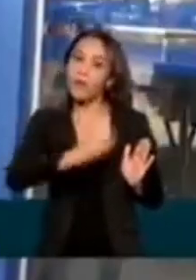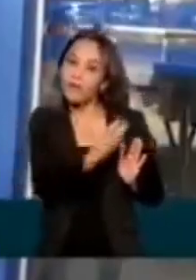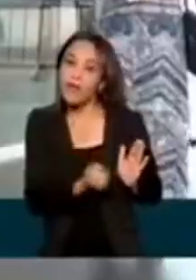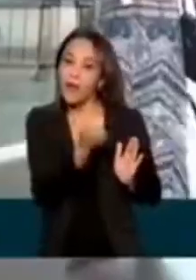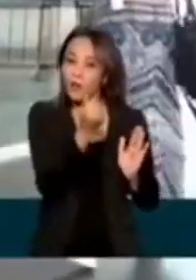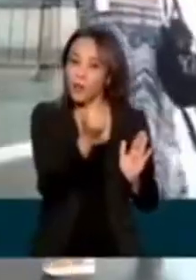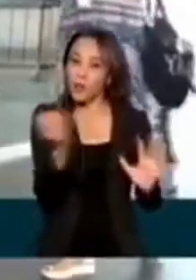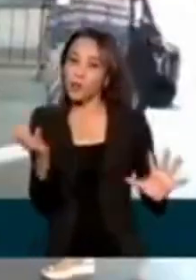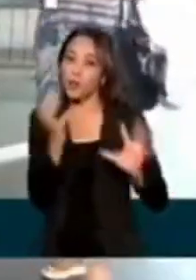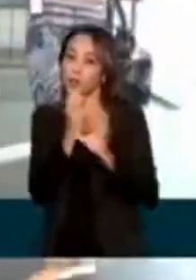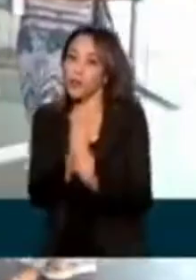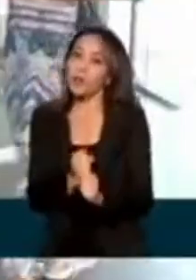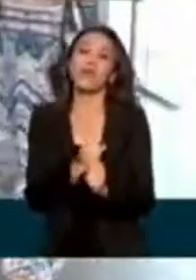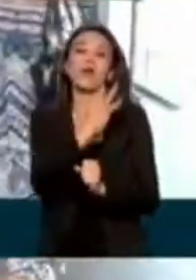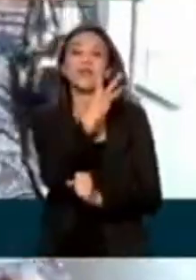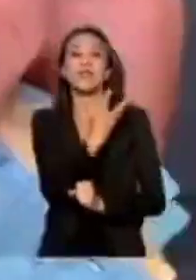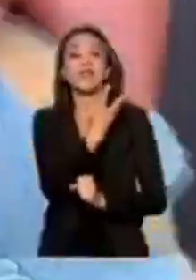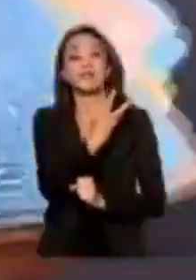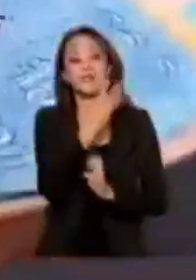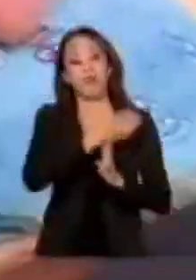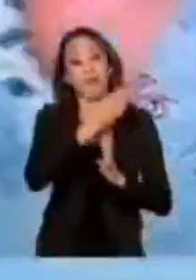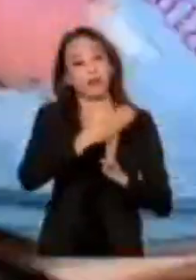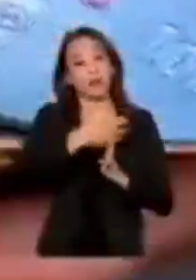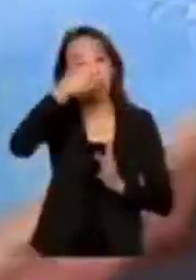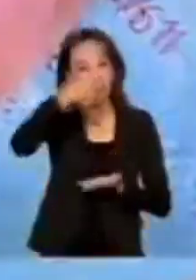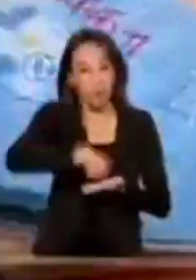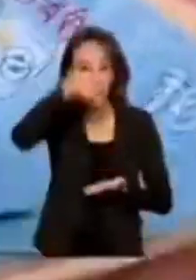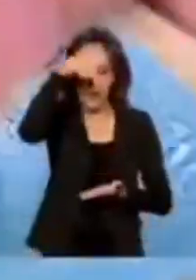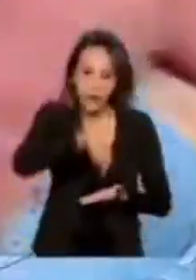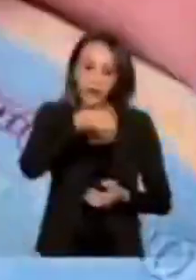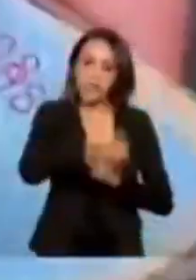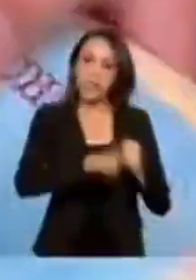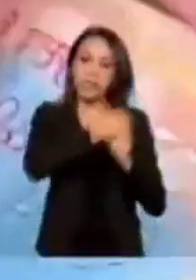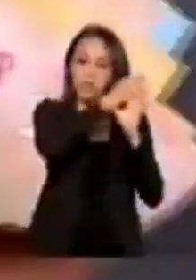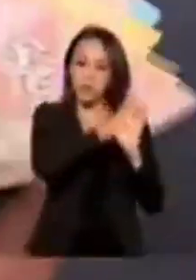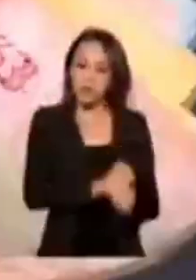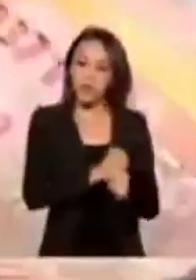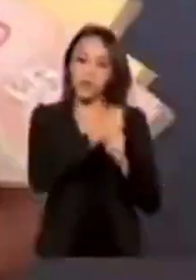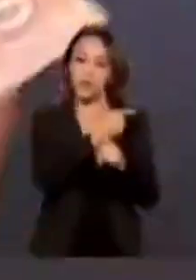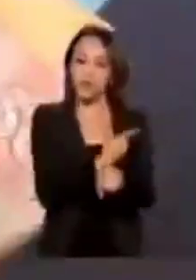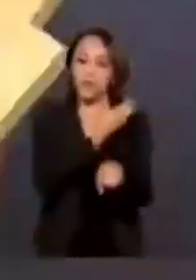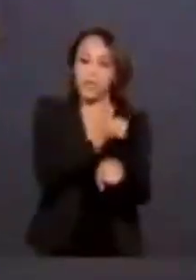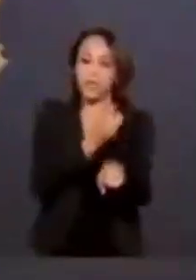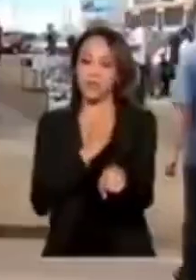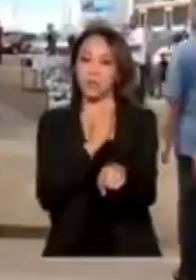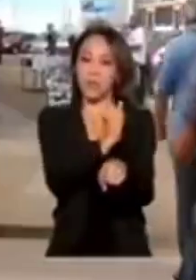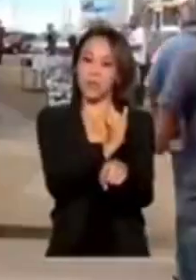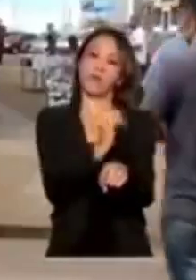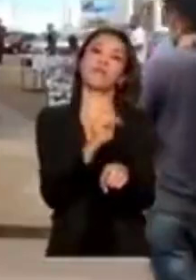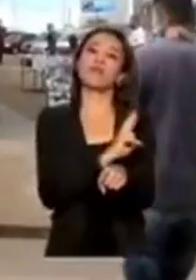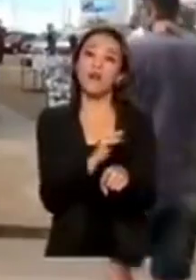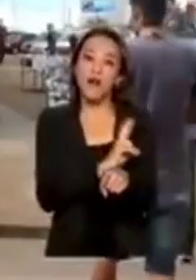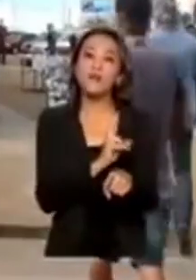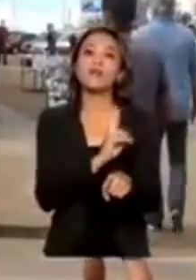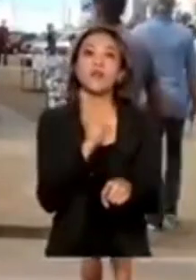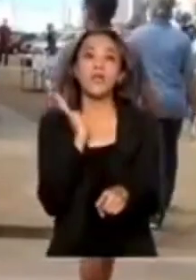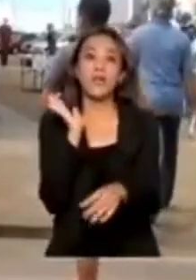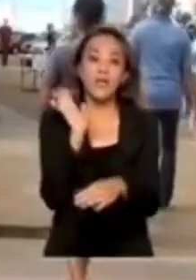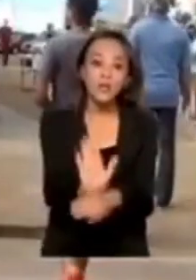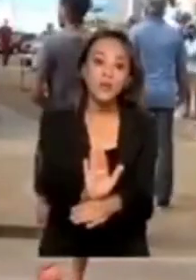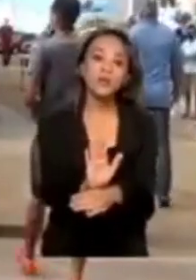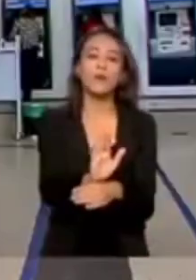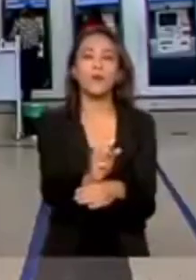dinheiro. No total, as três parcelas pagas neste ano somaram mais de R$ 26 bilhões e beneficiaram